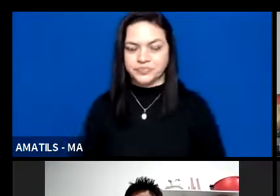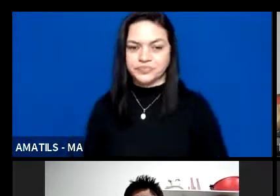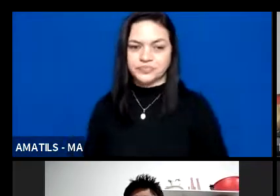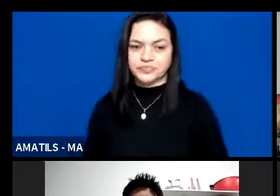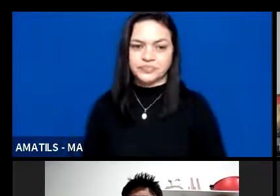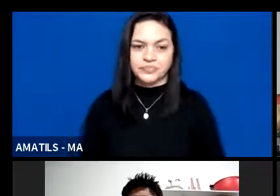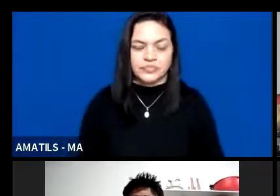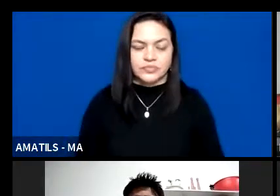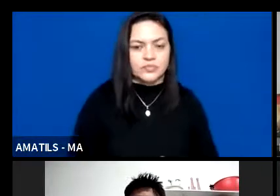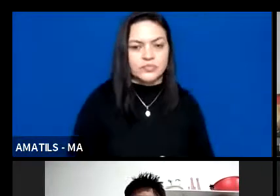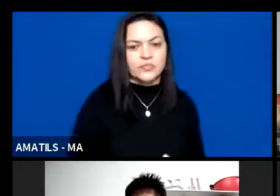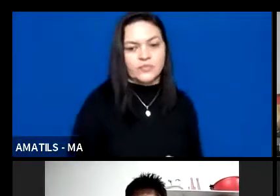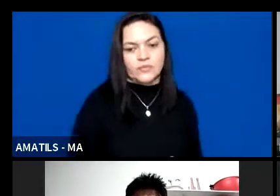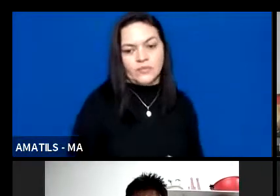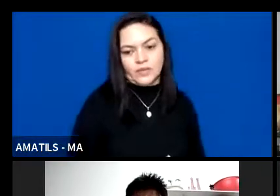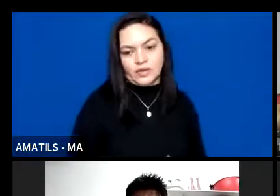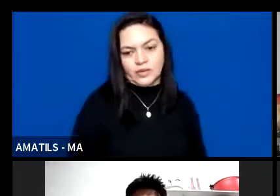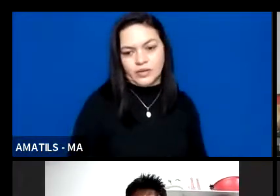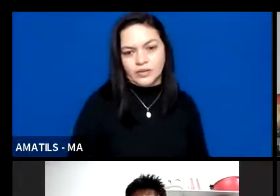Olá,